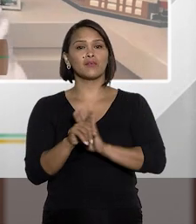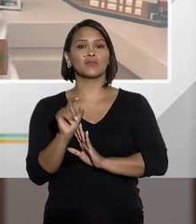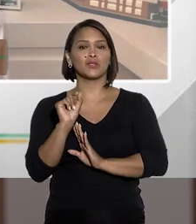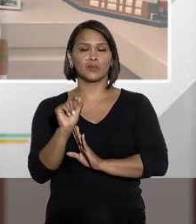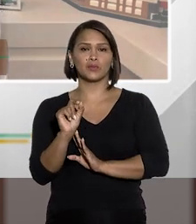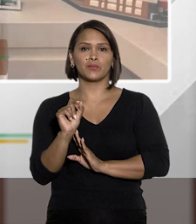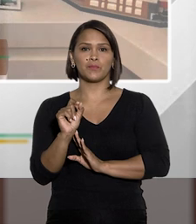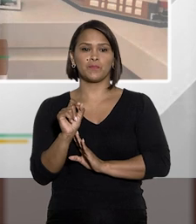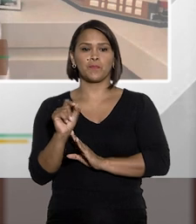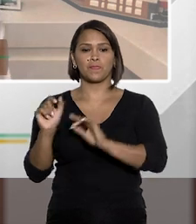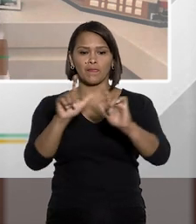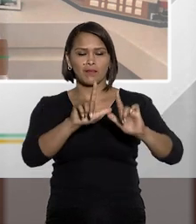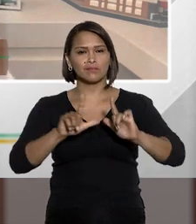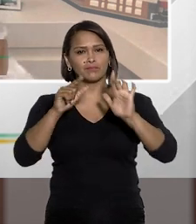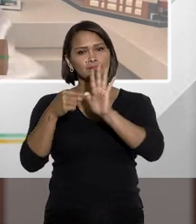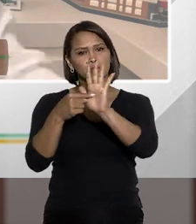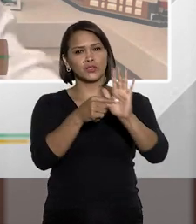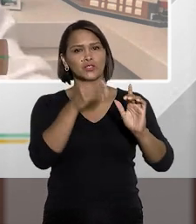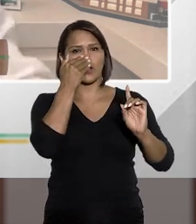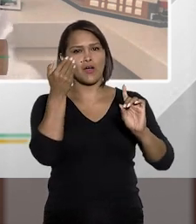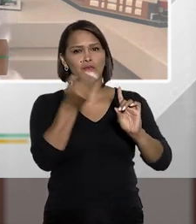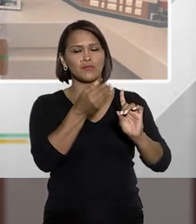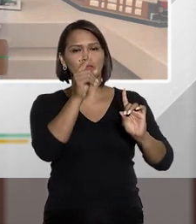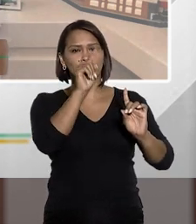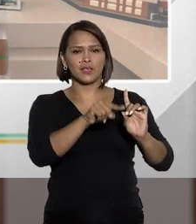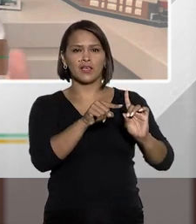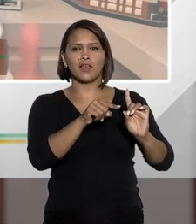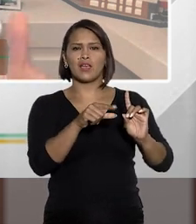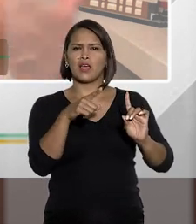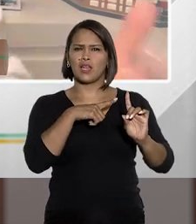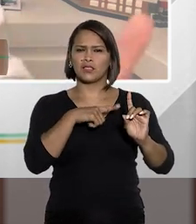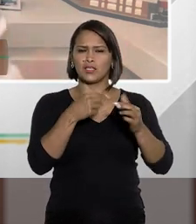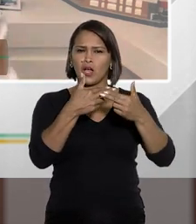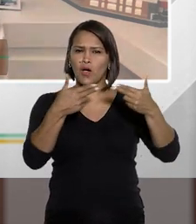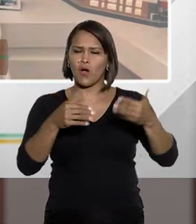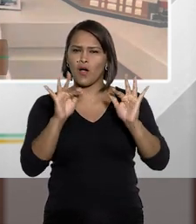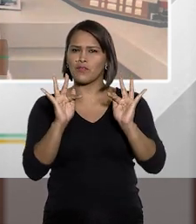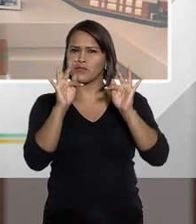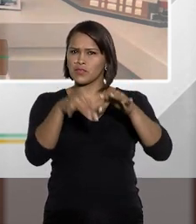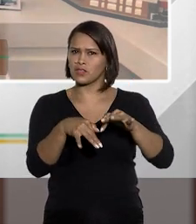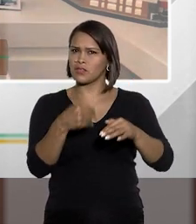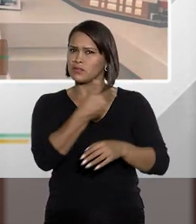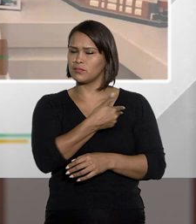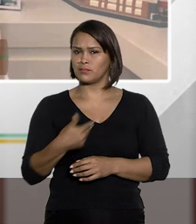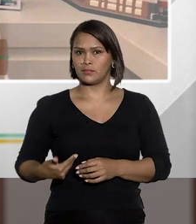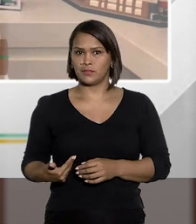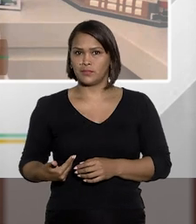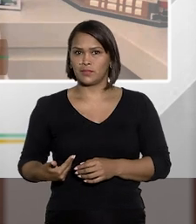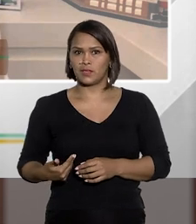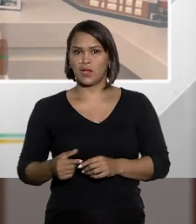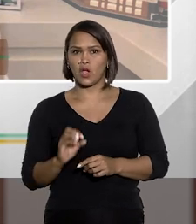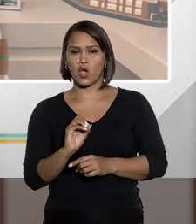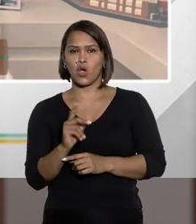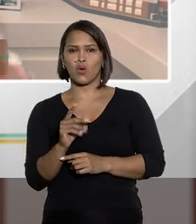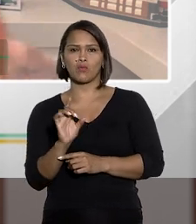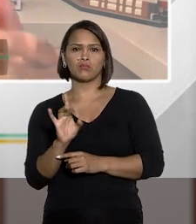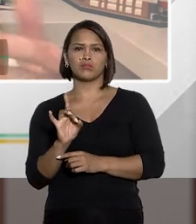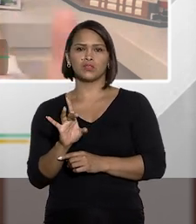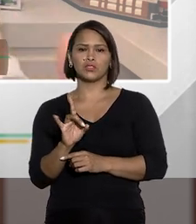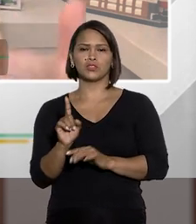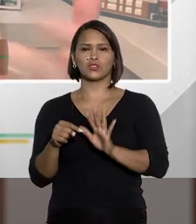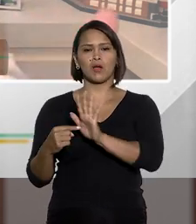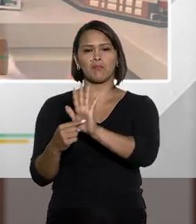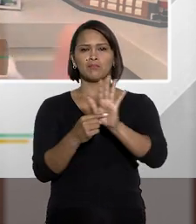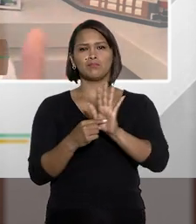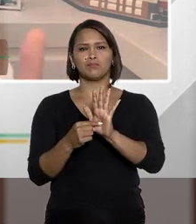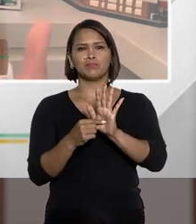Aí eu te pergunto, essa exibição do indivíduo, ela atende a alguma finalidade pública? Ou será